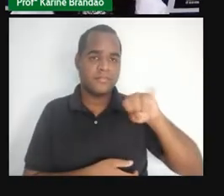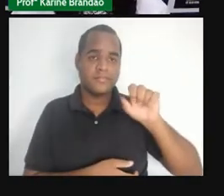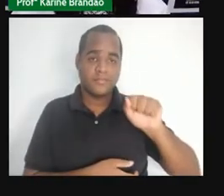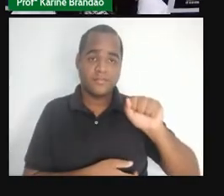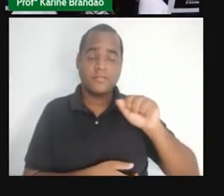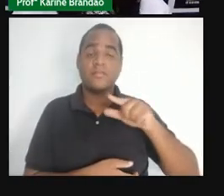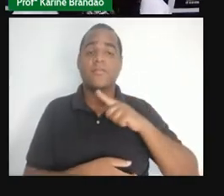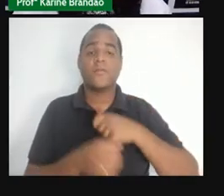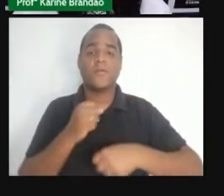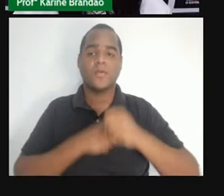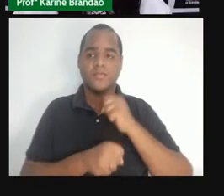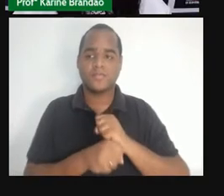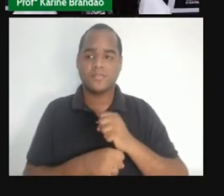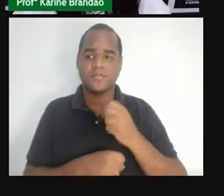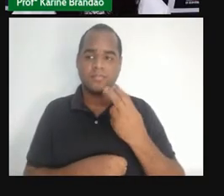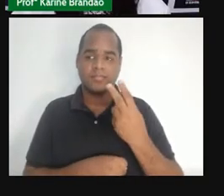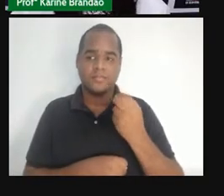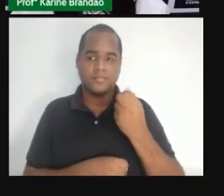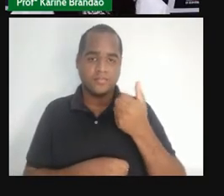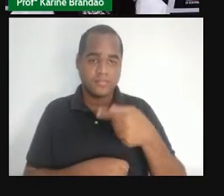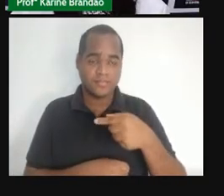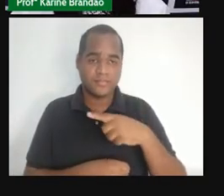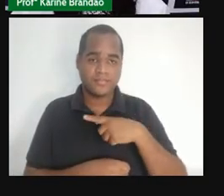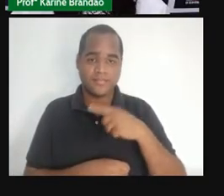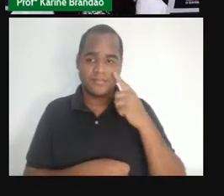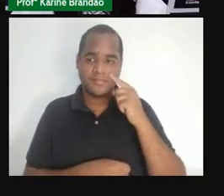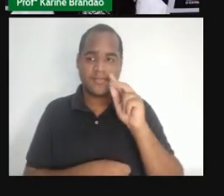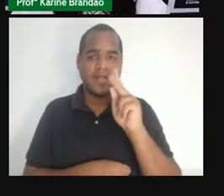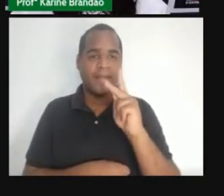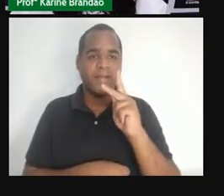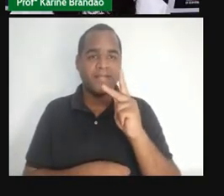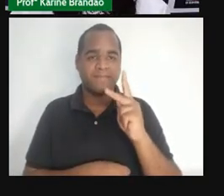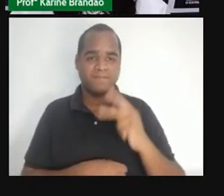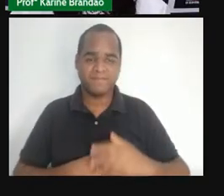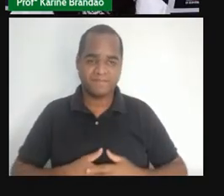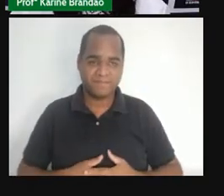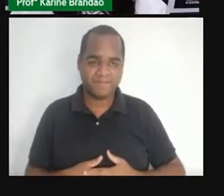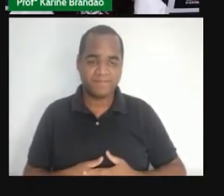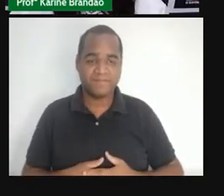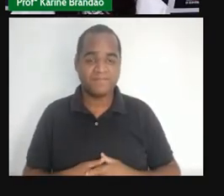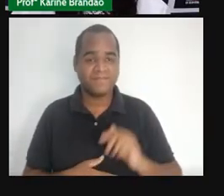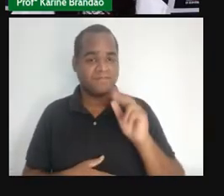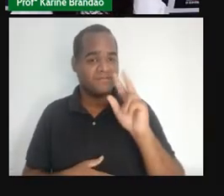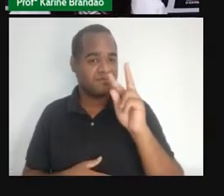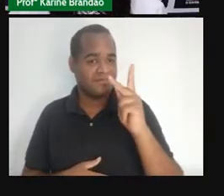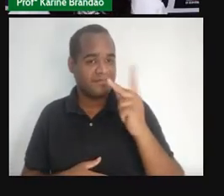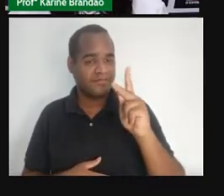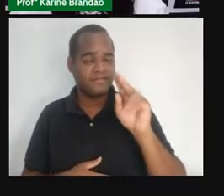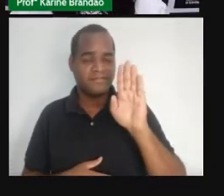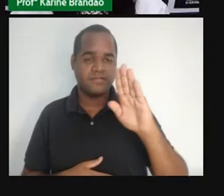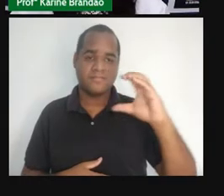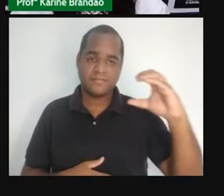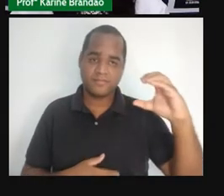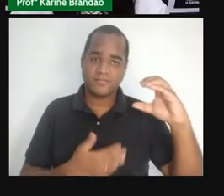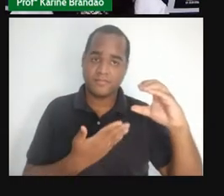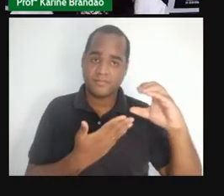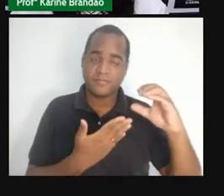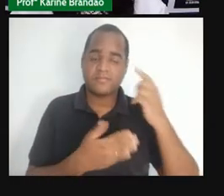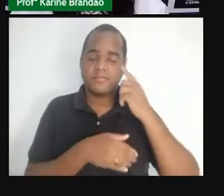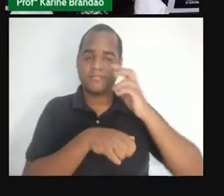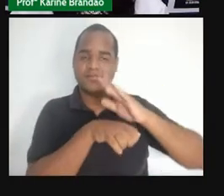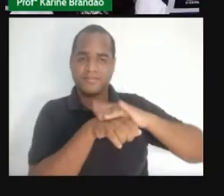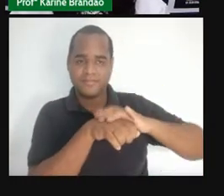falando sobre as hepatites. Olha o seguinte, olha o que ela fala. As hepatites, B ou C, são doenças